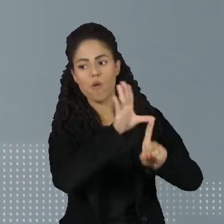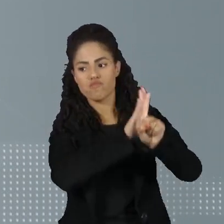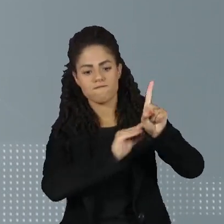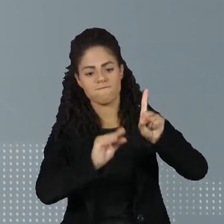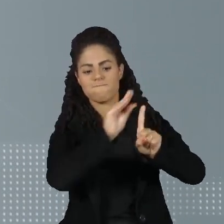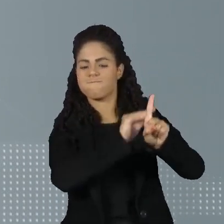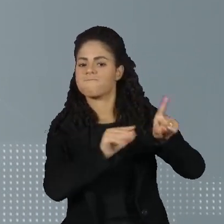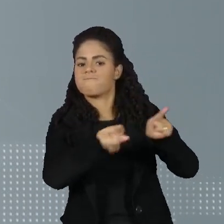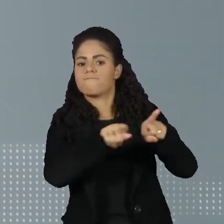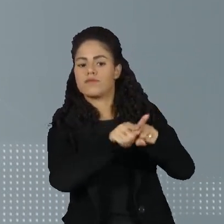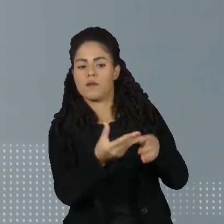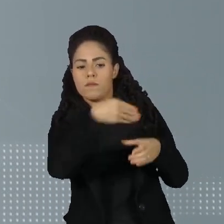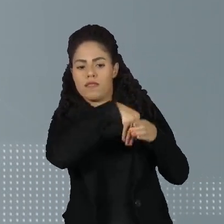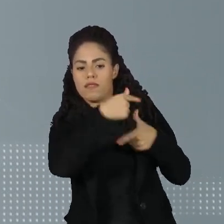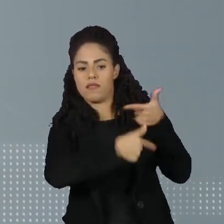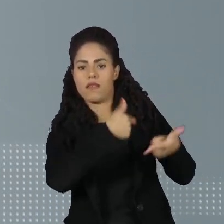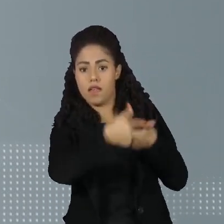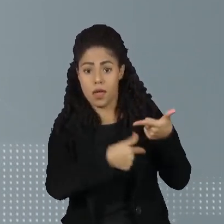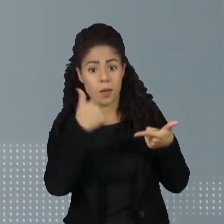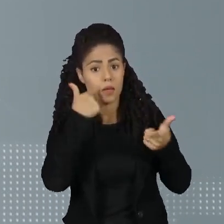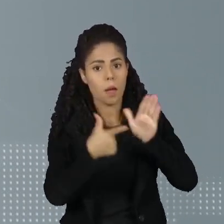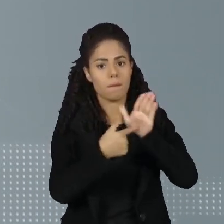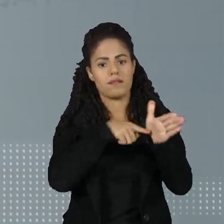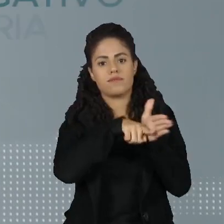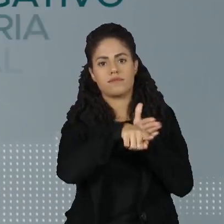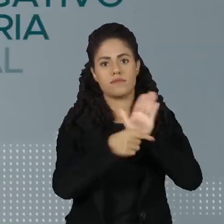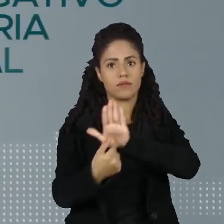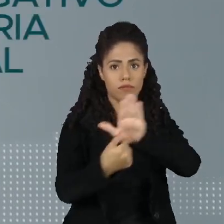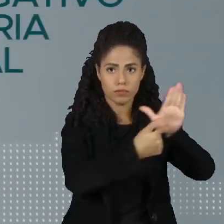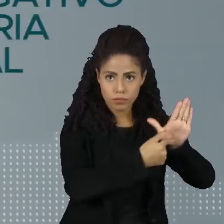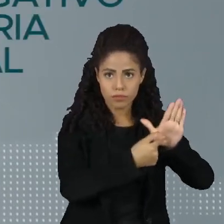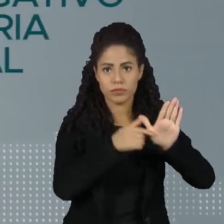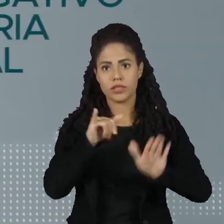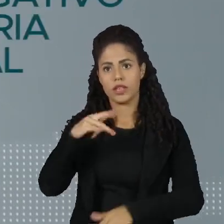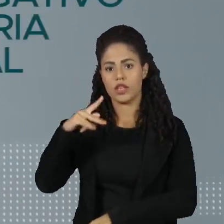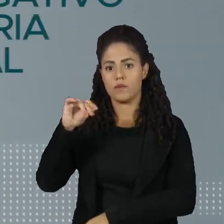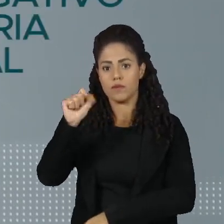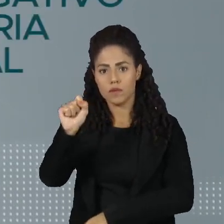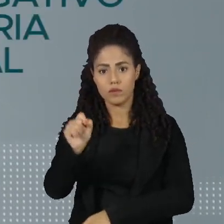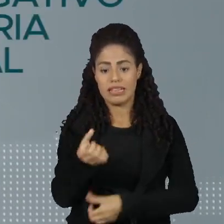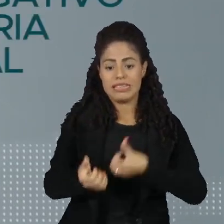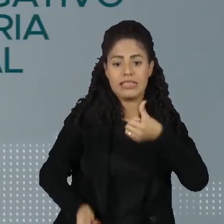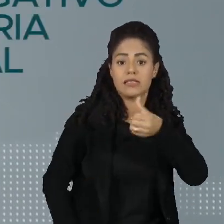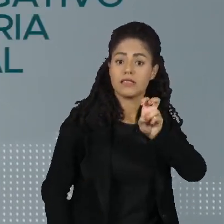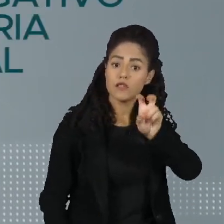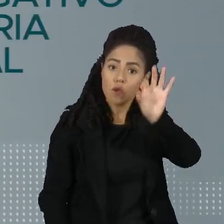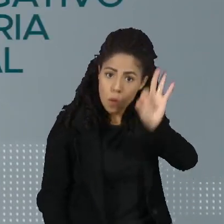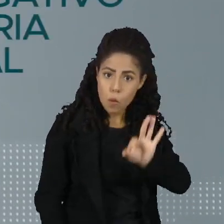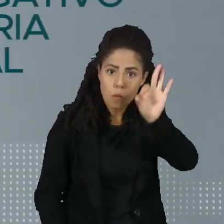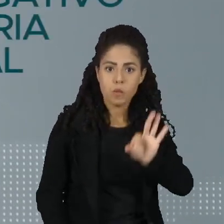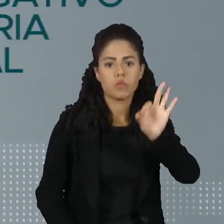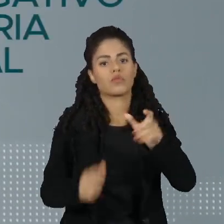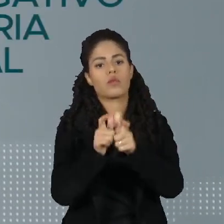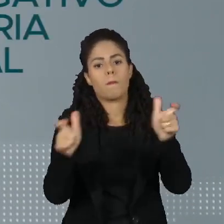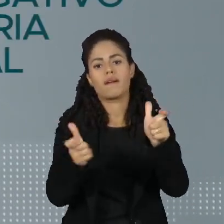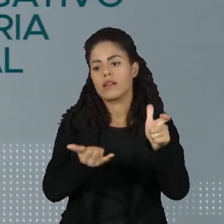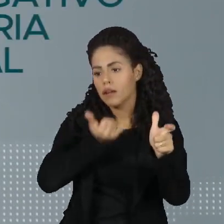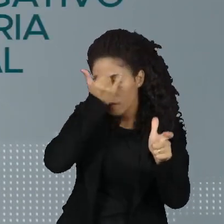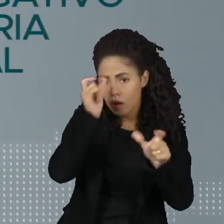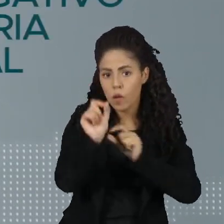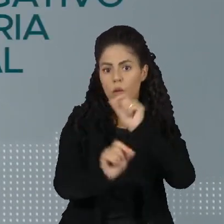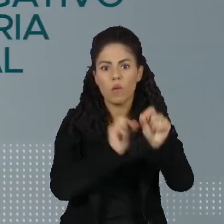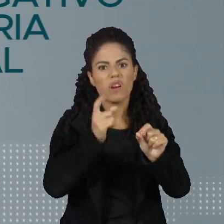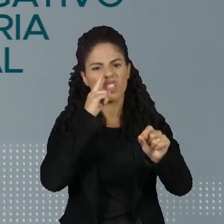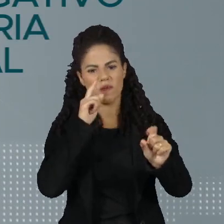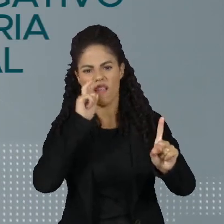ambiente de trabalho. Segundo o levantamento do Instituto Ipsos, 65% das vítimas afirmam que